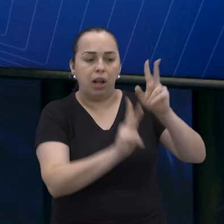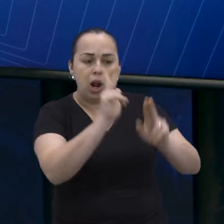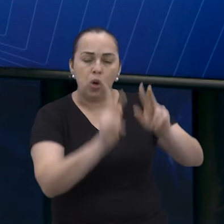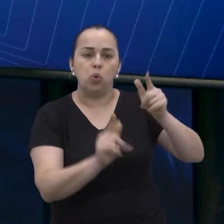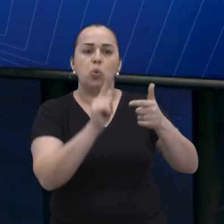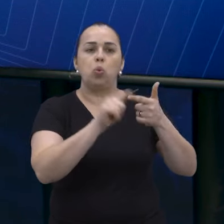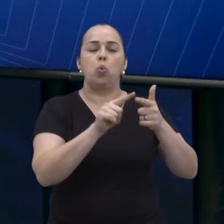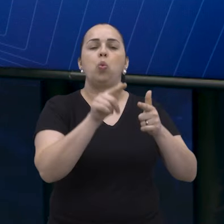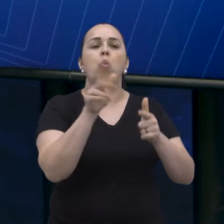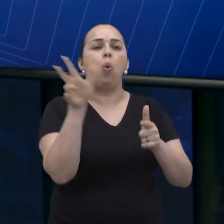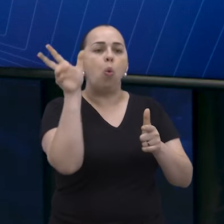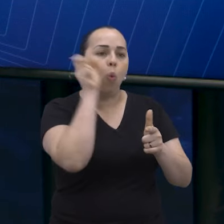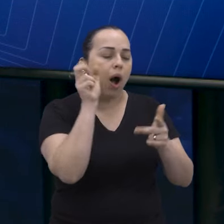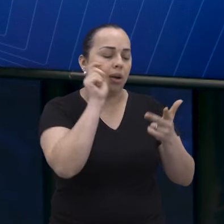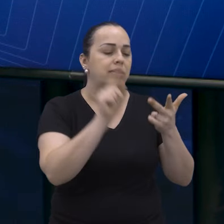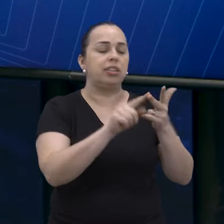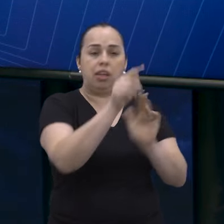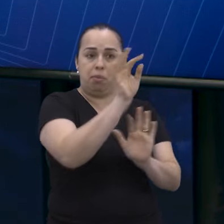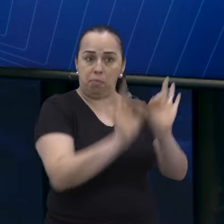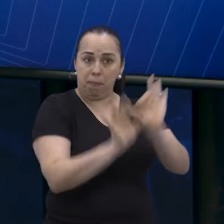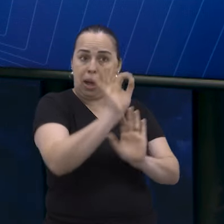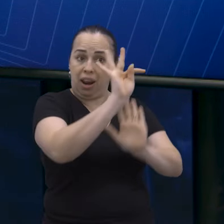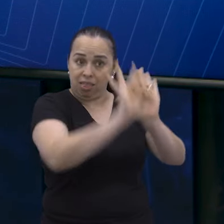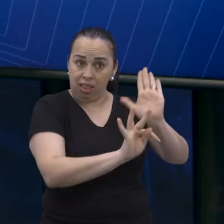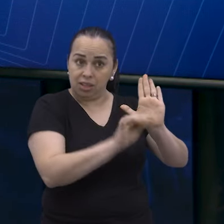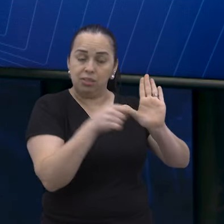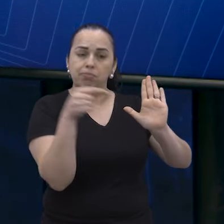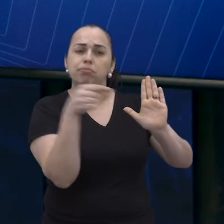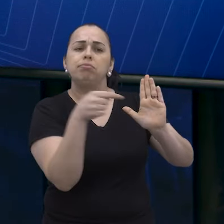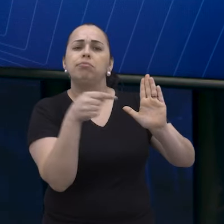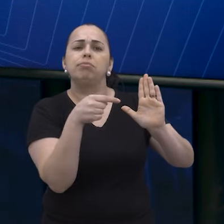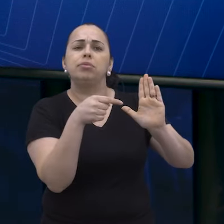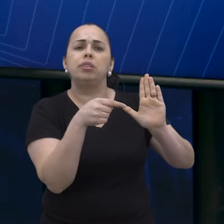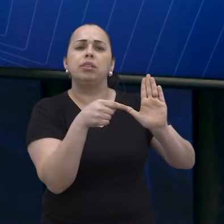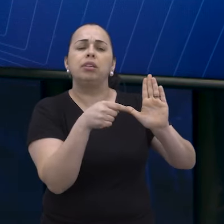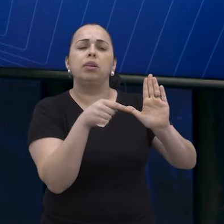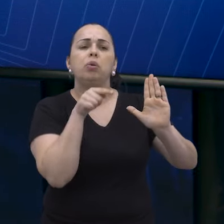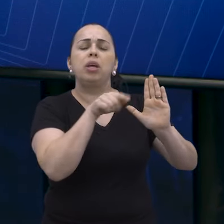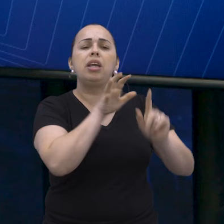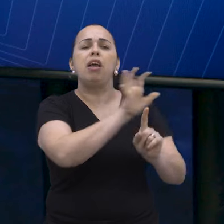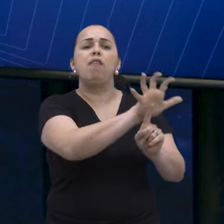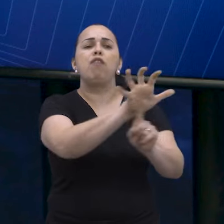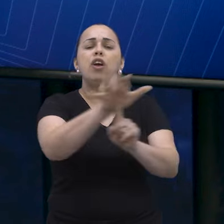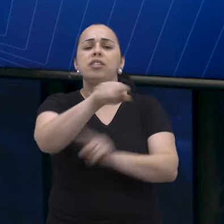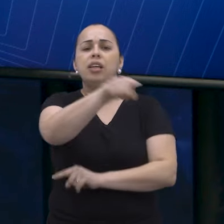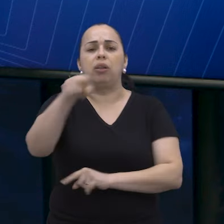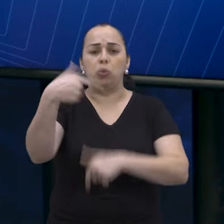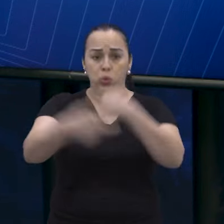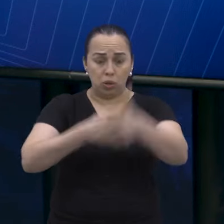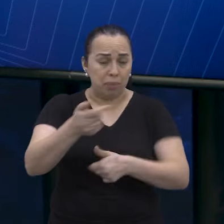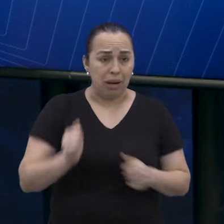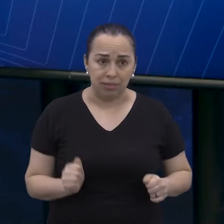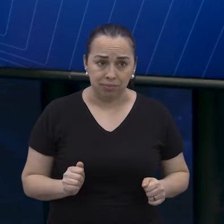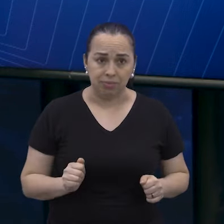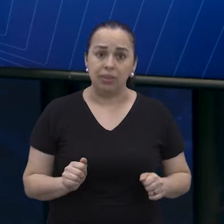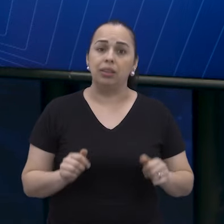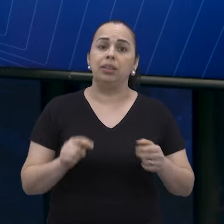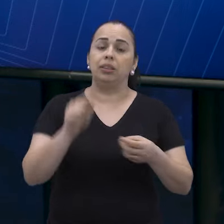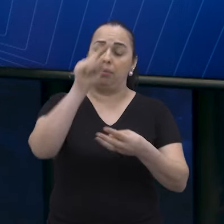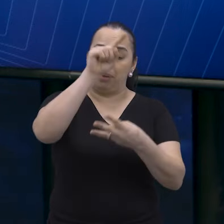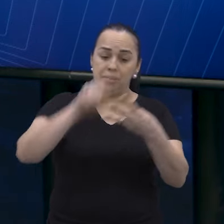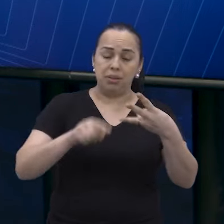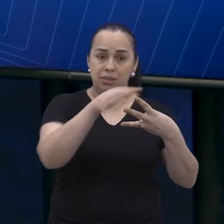vídeo, que trabalham com áudio, que produzem texto. Então, que inteligência artificial está impactando na área em que você trabalha?